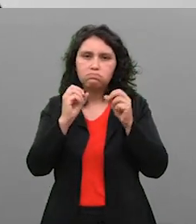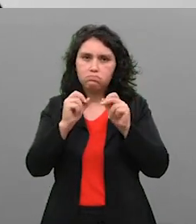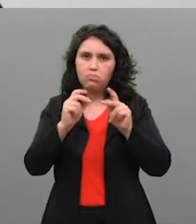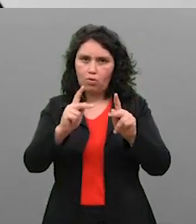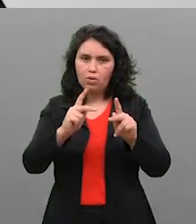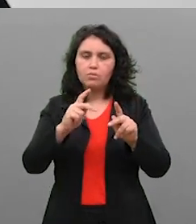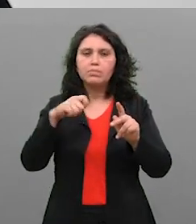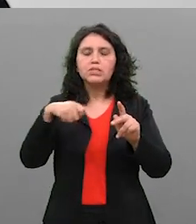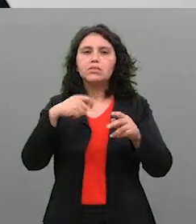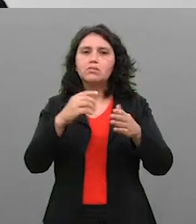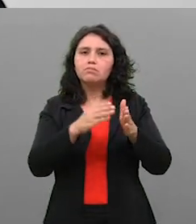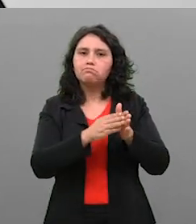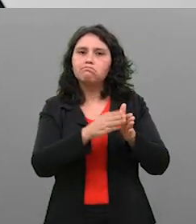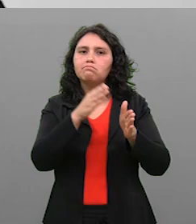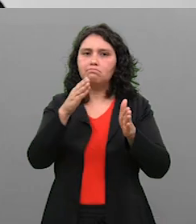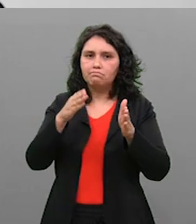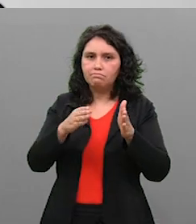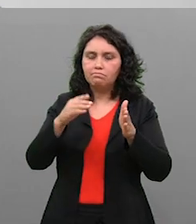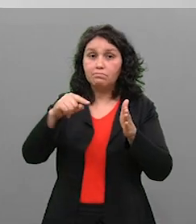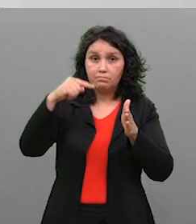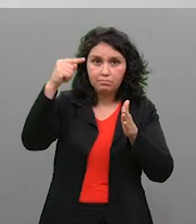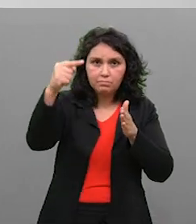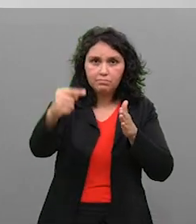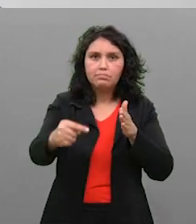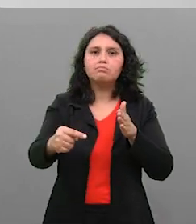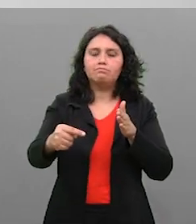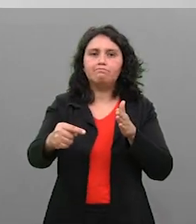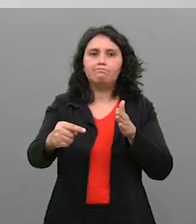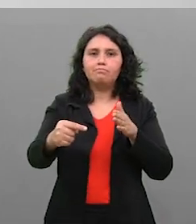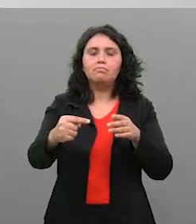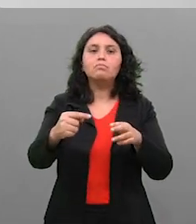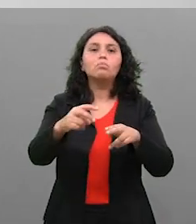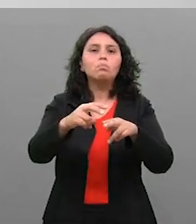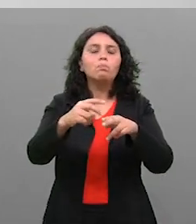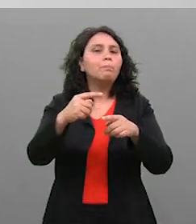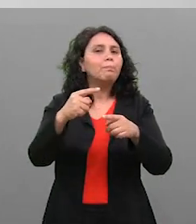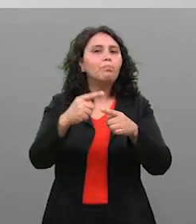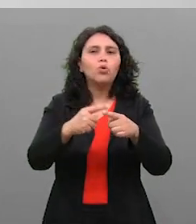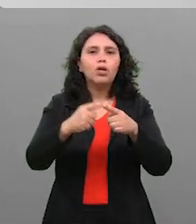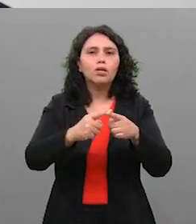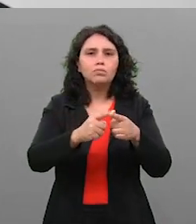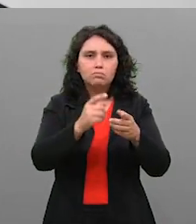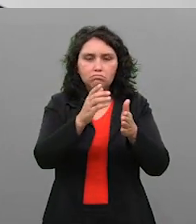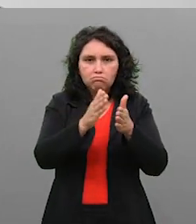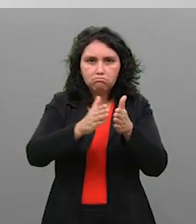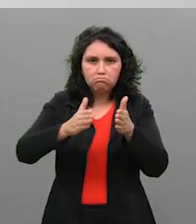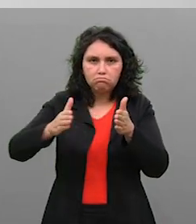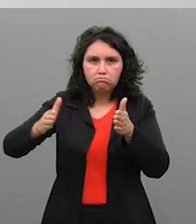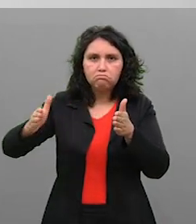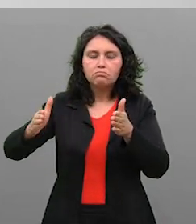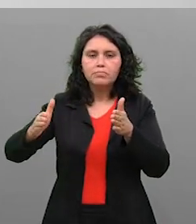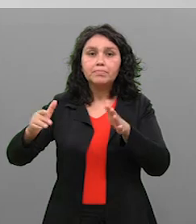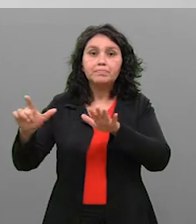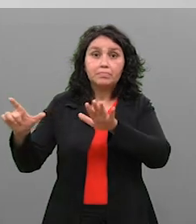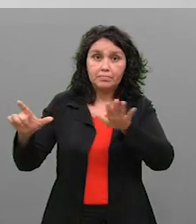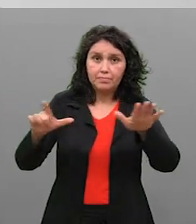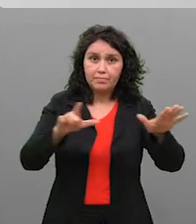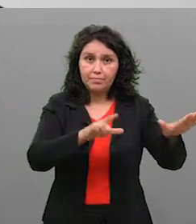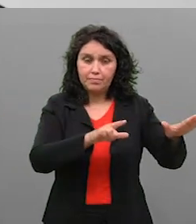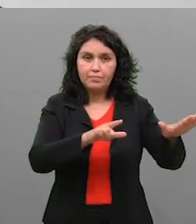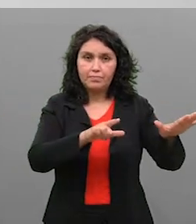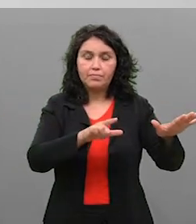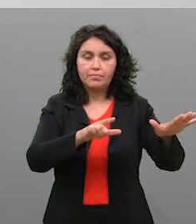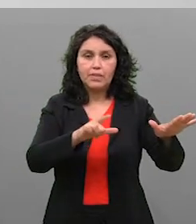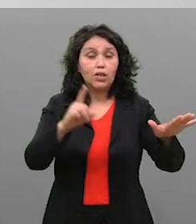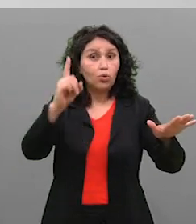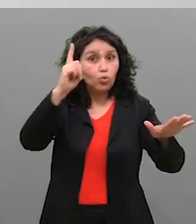-procedimento. O indicado para esse tipo de peeling é que, na primeira semana, o profissional que fez o procedimento